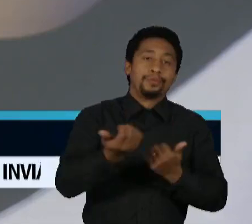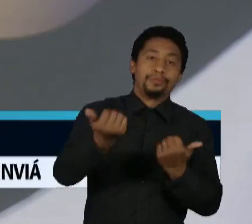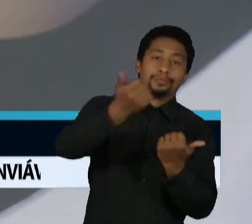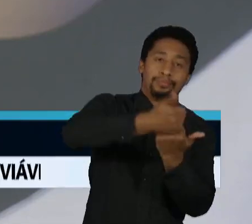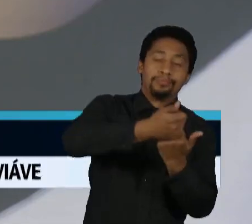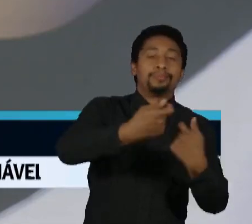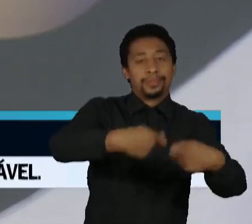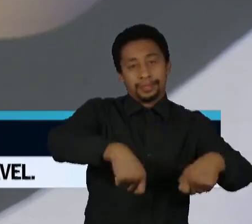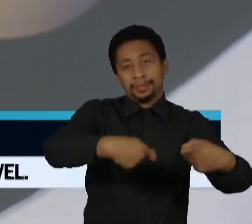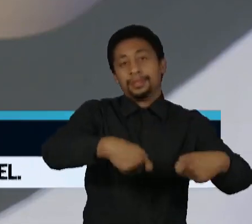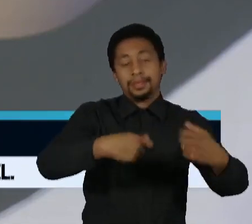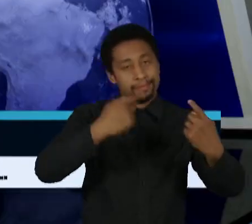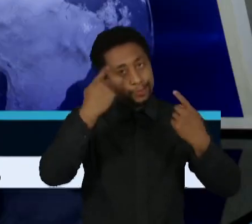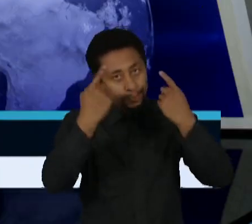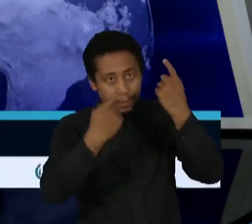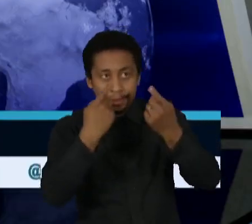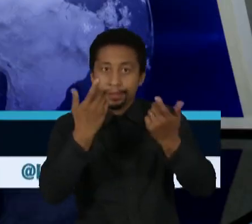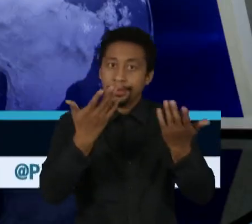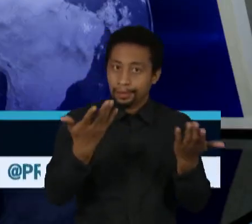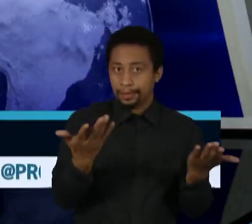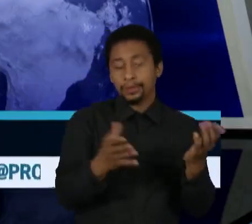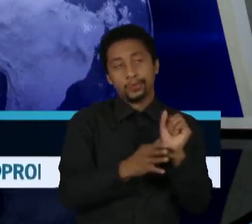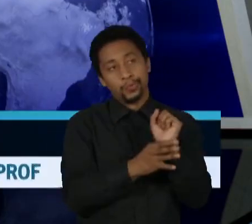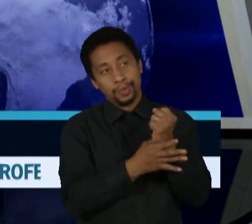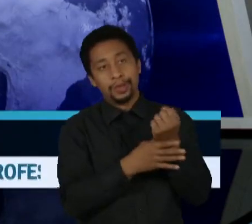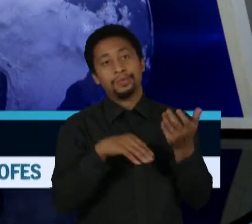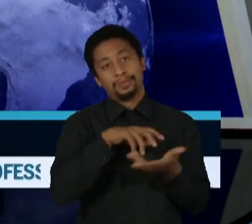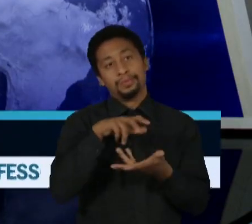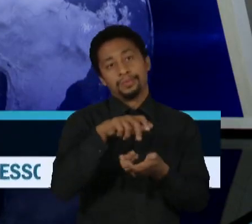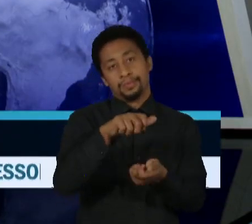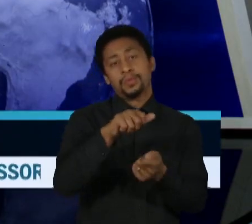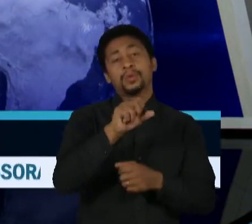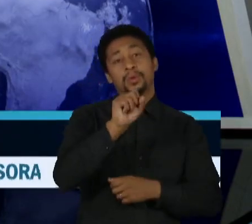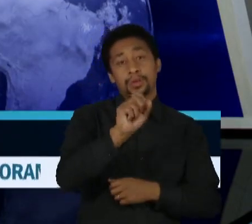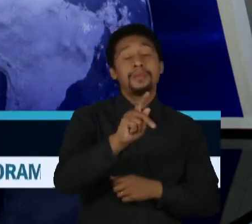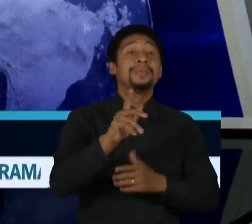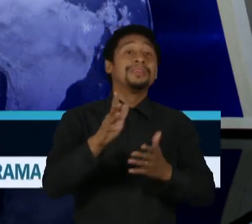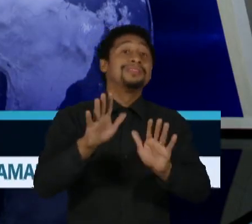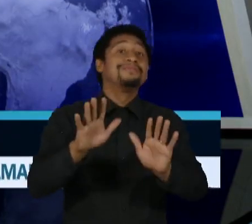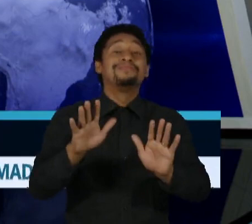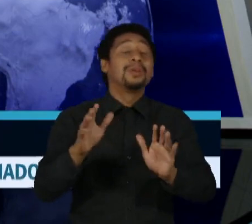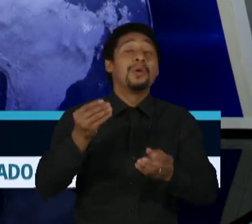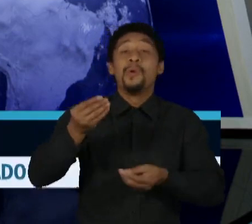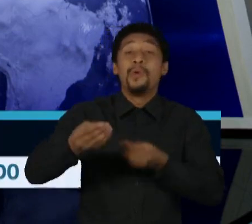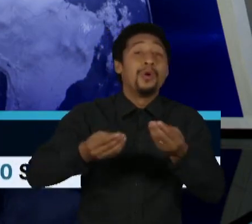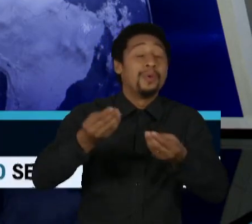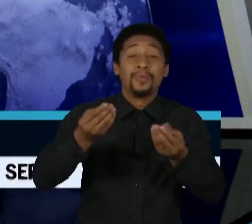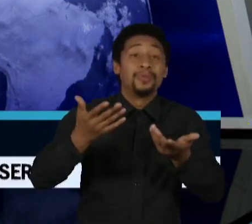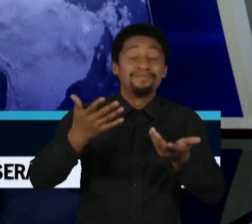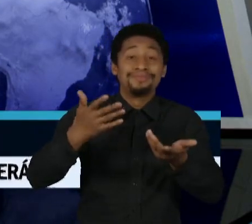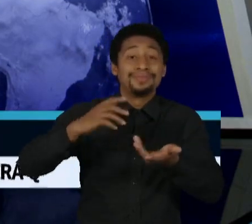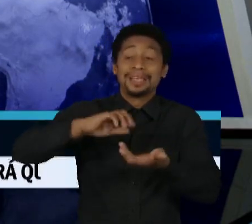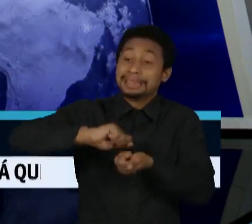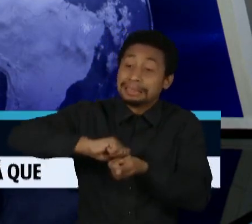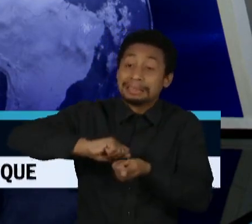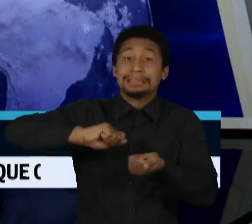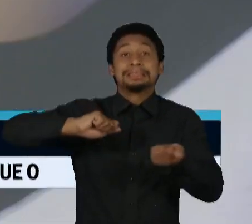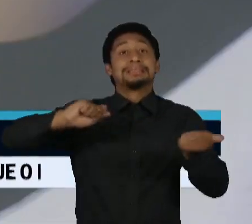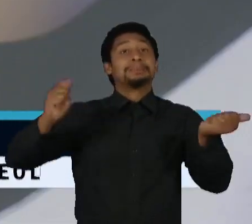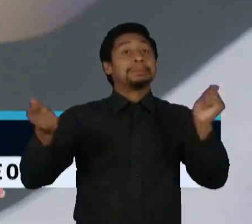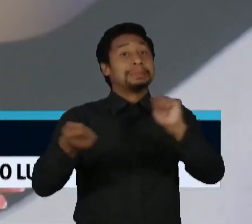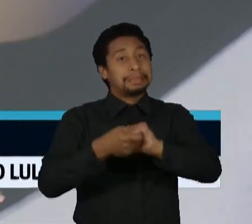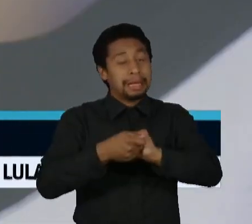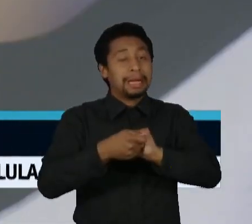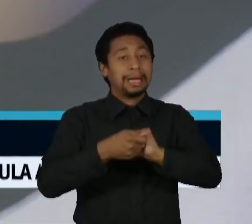que falta resposta, que é como que você realmente moderniza o modal e a parte de